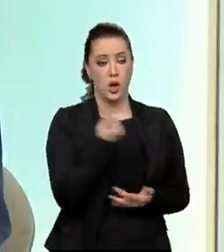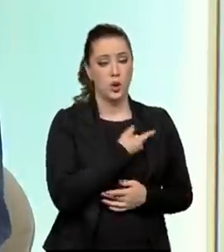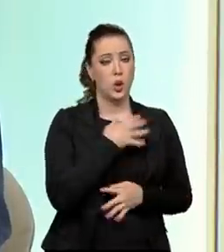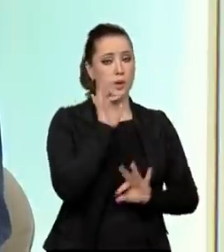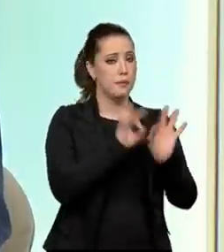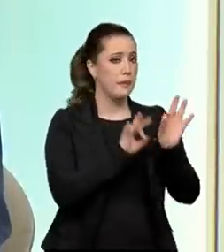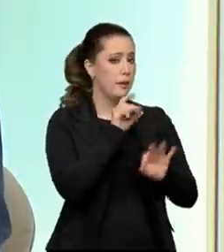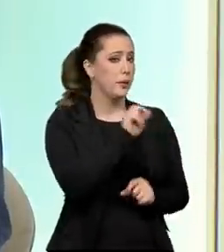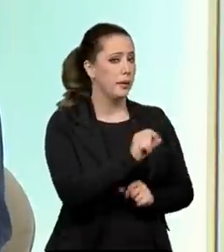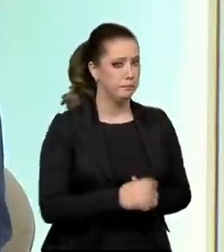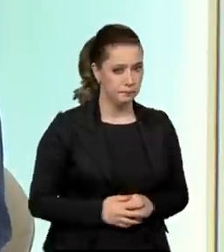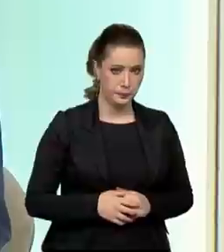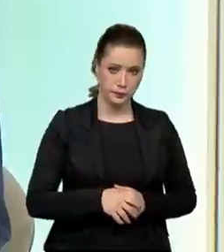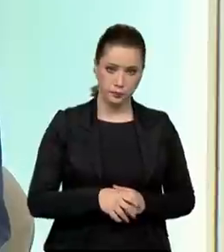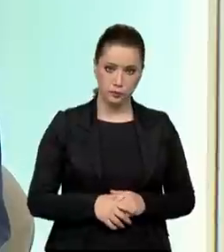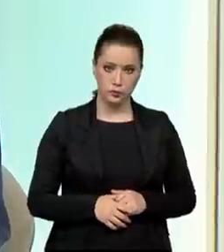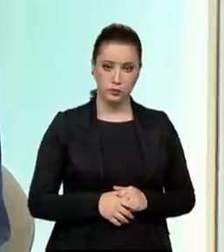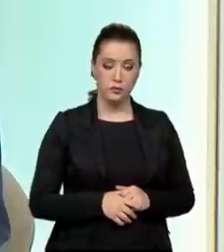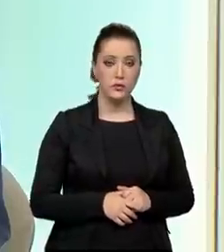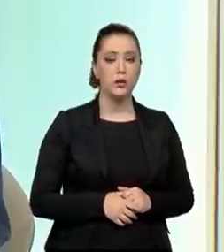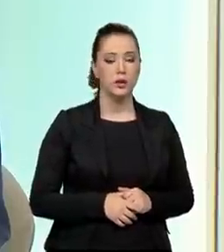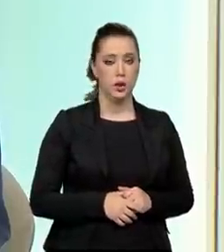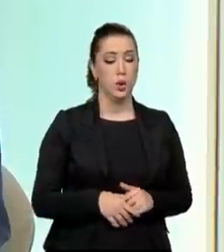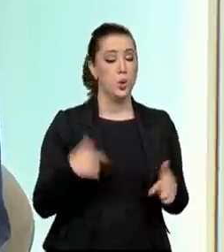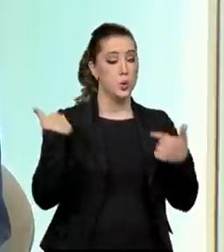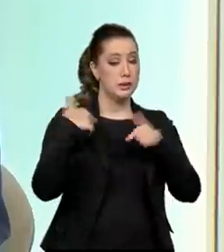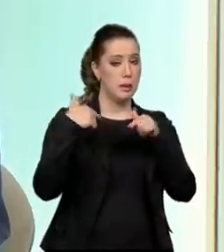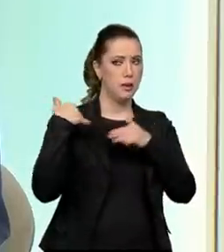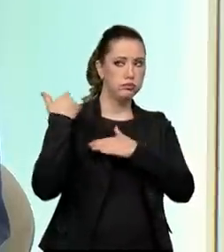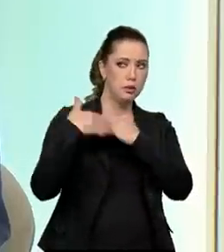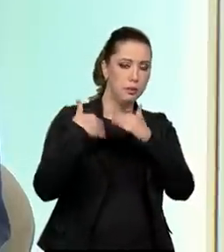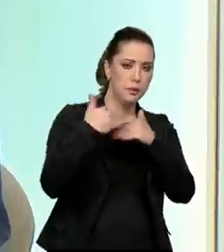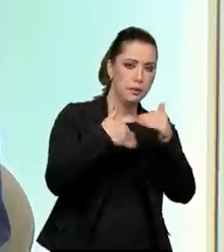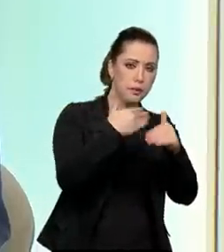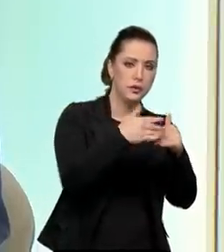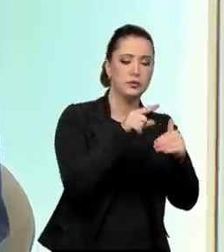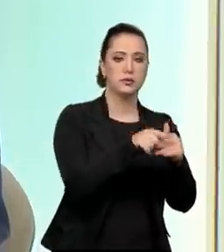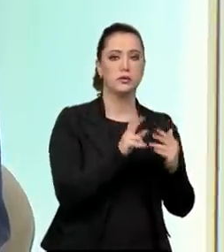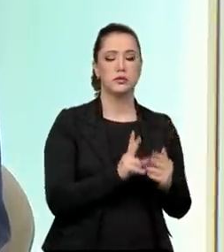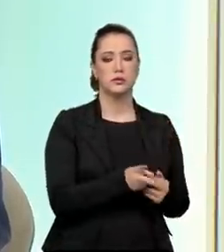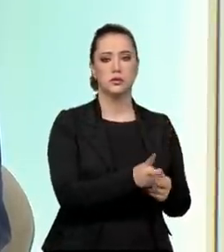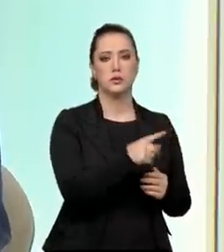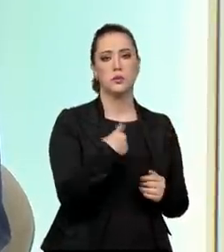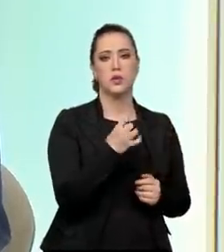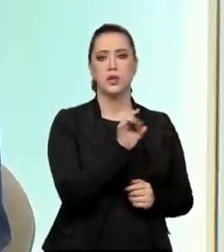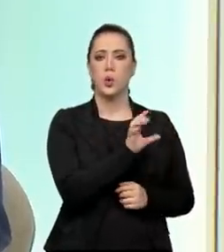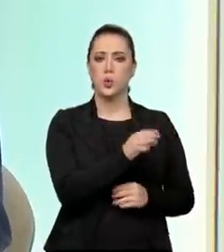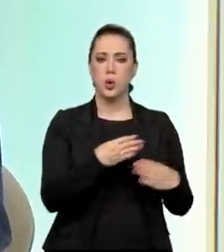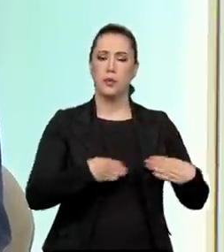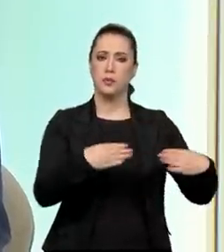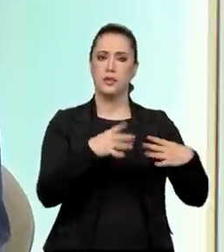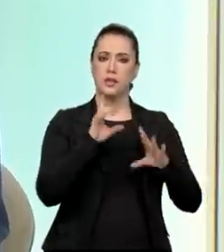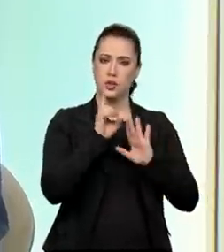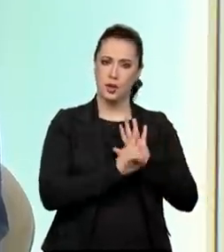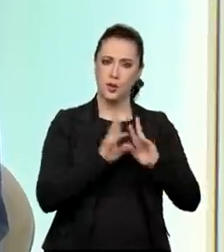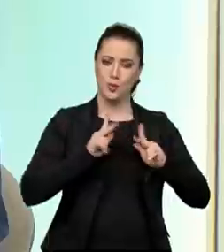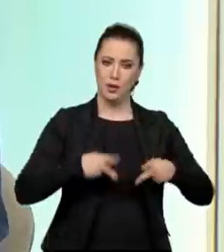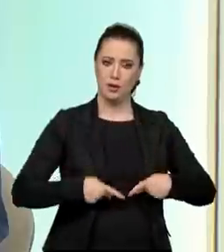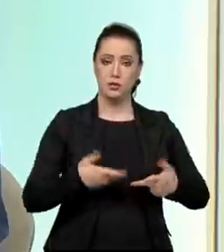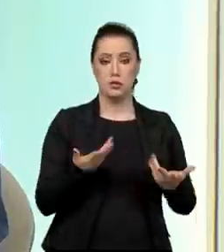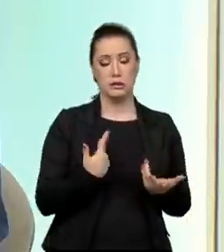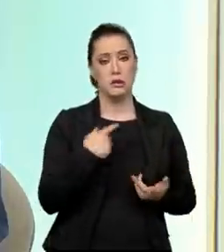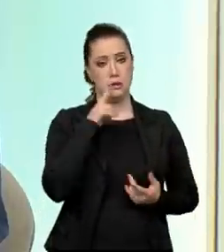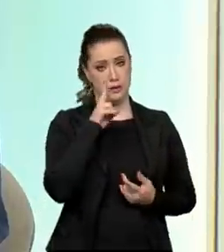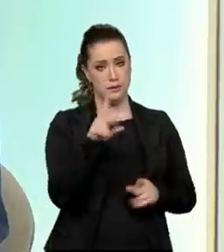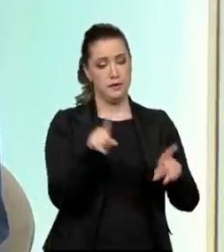nós estamos fazendo? As ações que vêm sendo empreendidas, vêm sendo empreendidas, não só pelo Ministério de Direitos Humanos, você